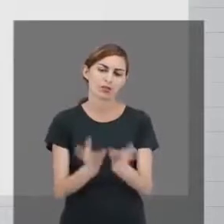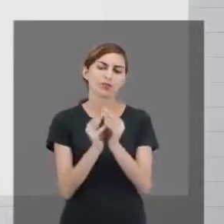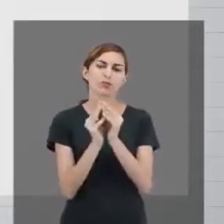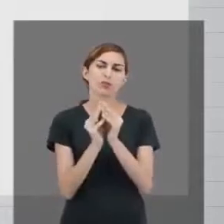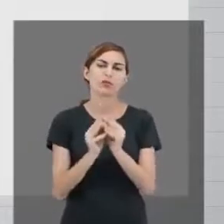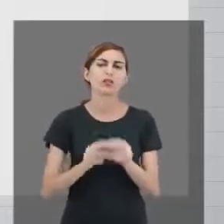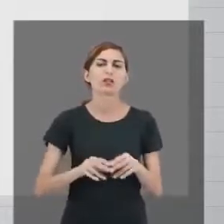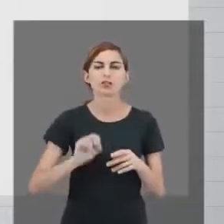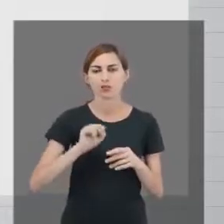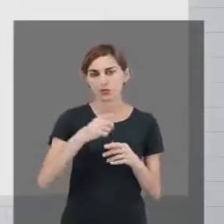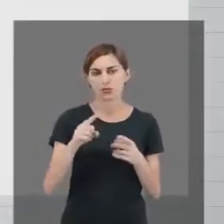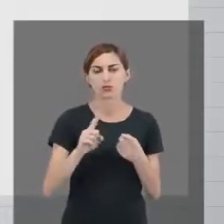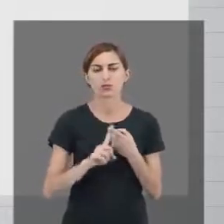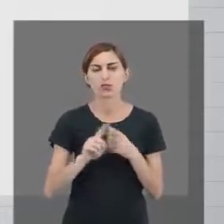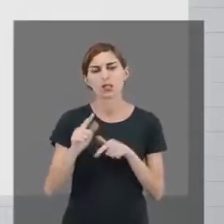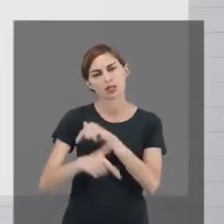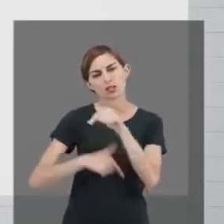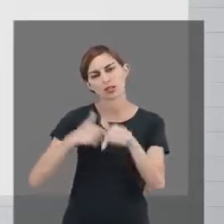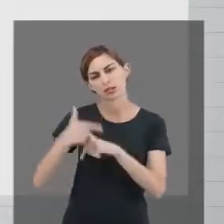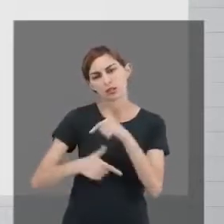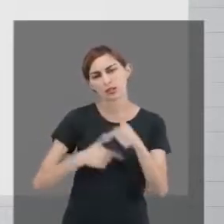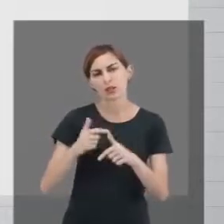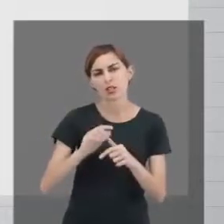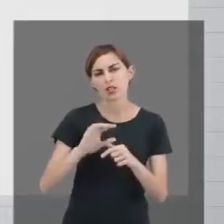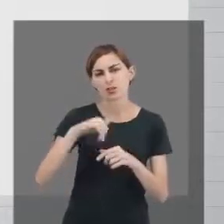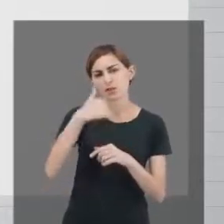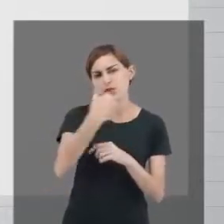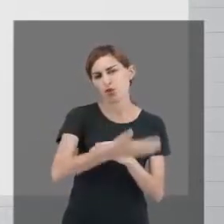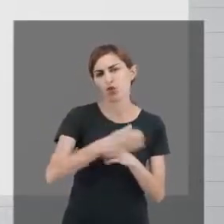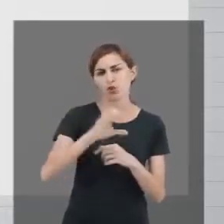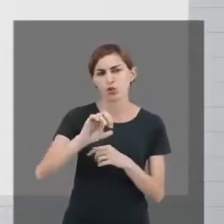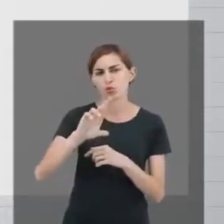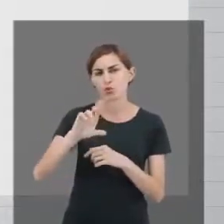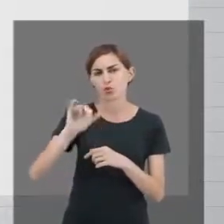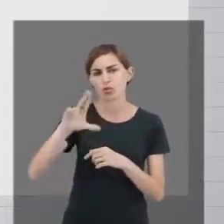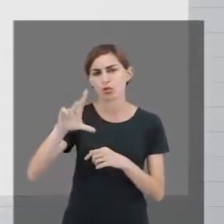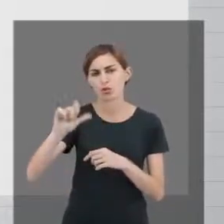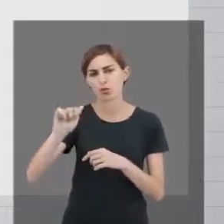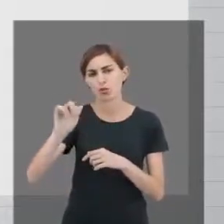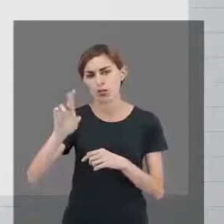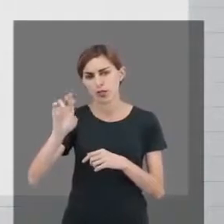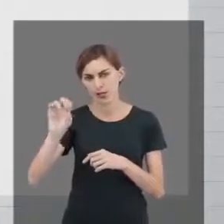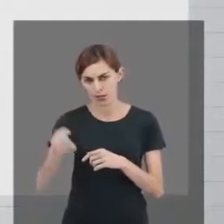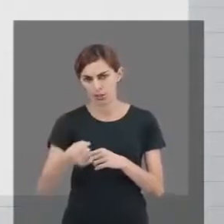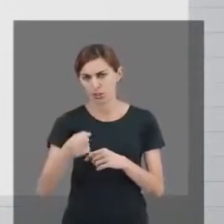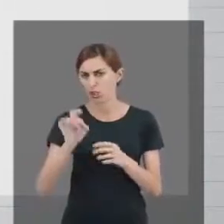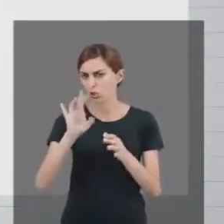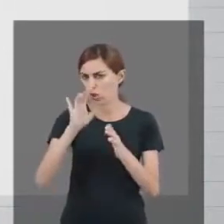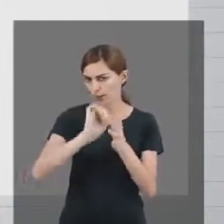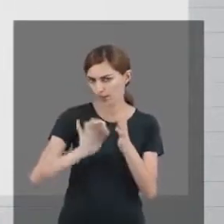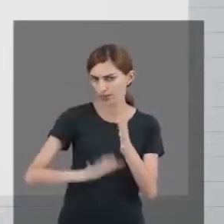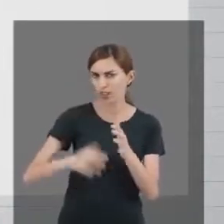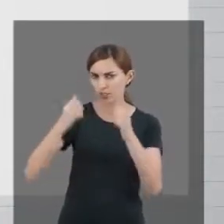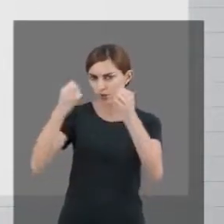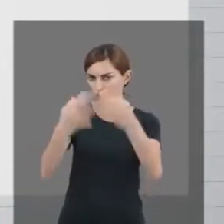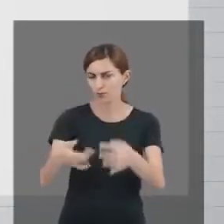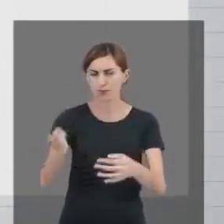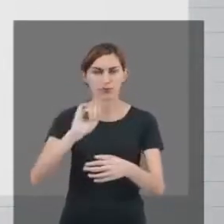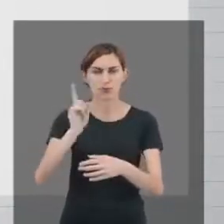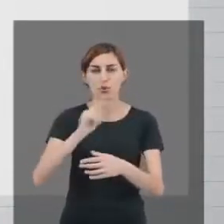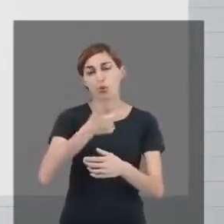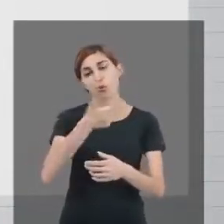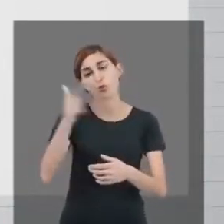Elas são atividades extracurriculares que você faz, não é nenhuma daquelas atividades que a gente citou agora há pouco.